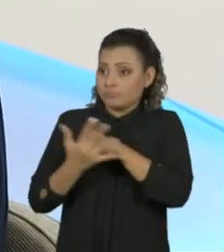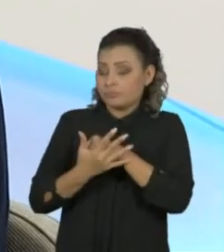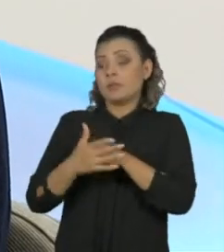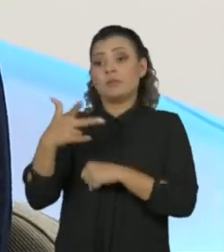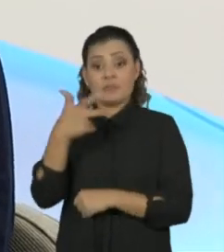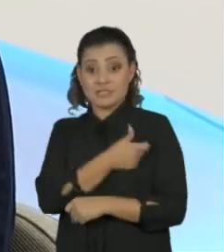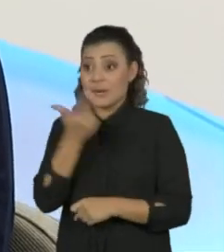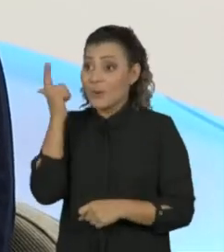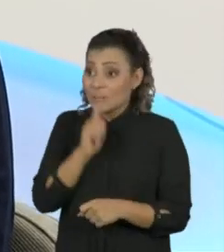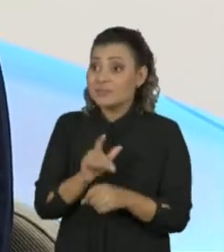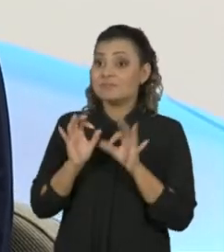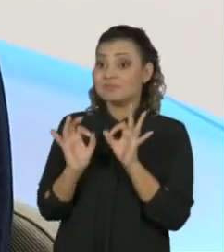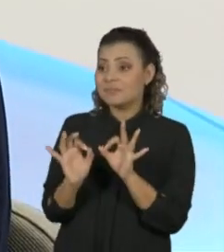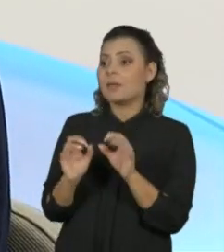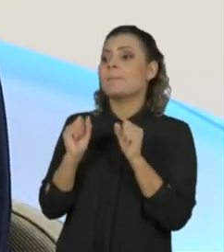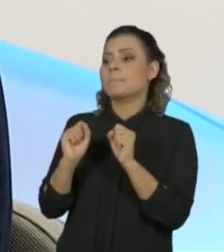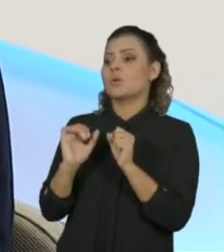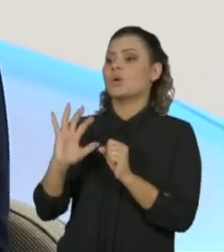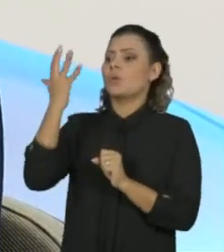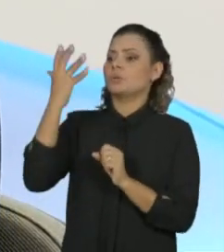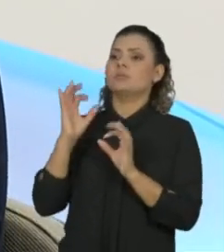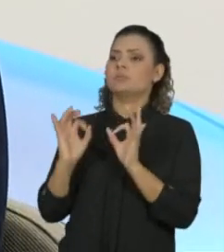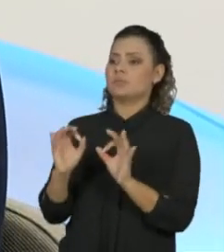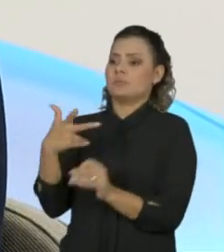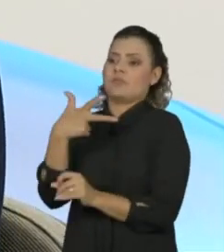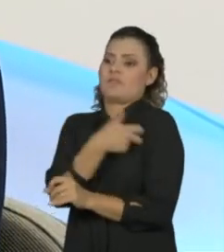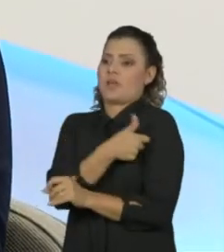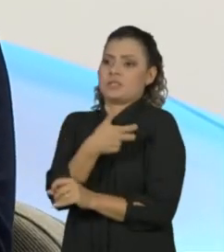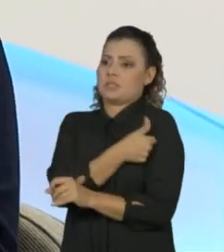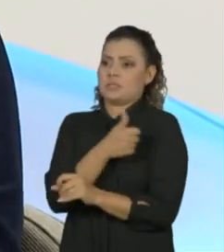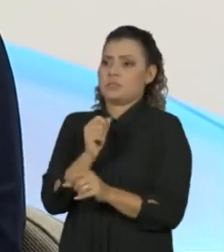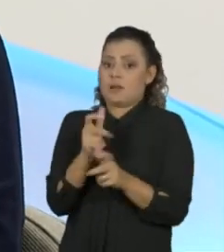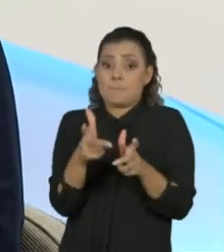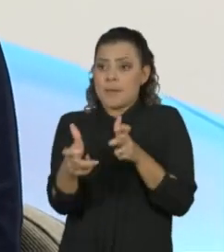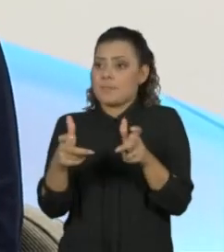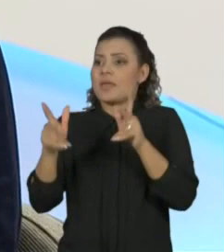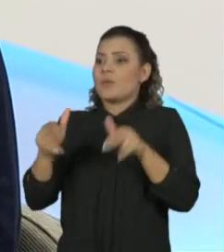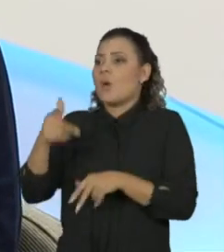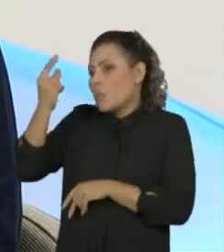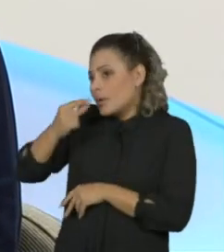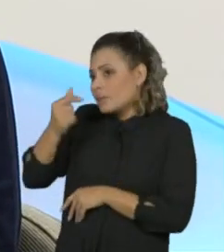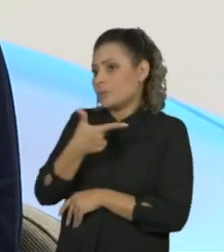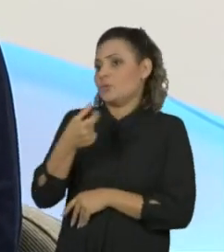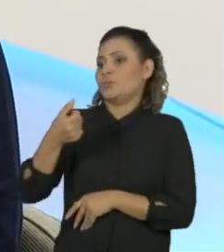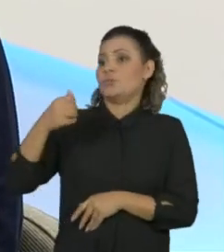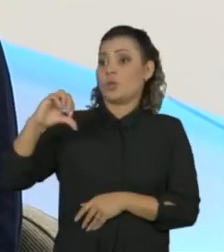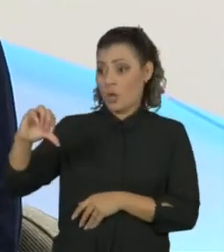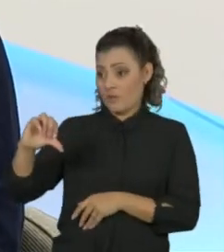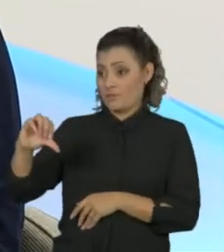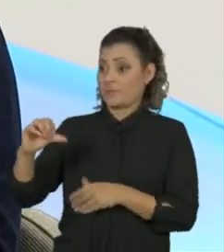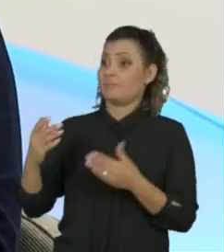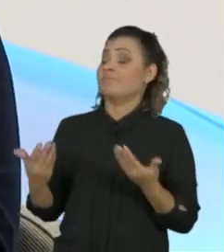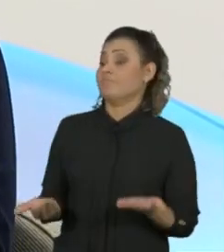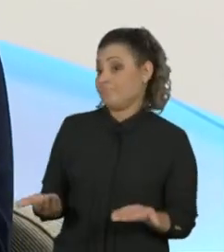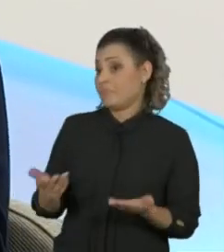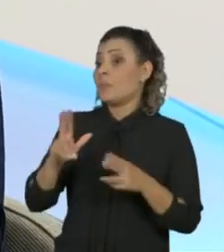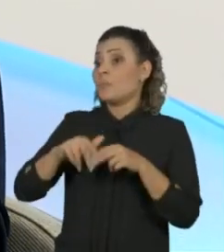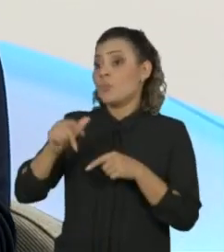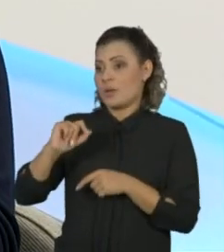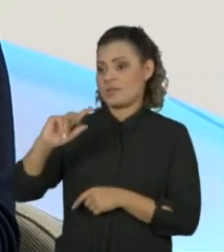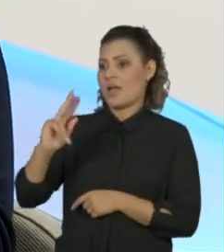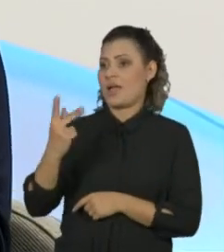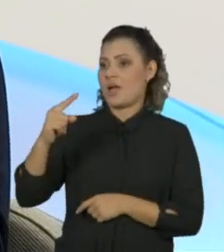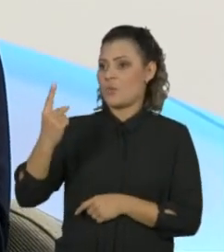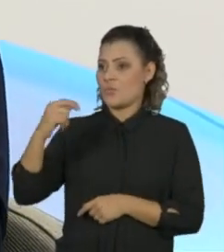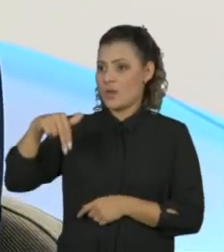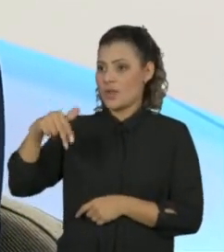vacina, depois dá para trocar o vírus que é introduzido nela. Foi o que aconteceu com a gripe de 2009. A vacina veio rápido porque era uma influenza e a gente já